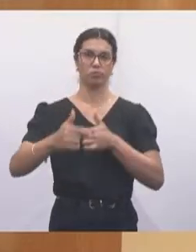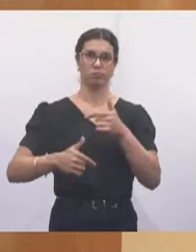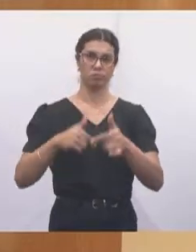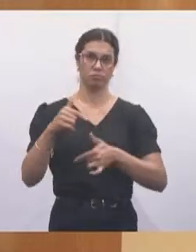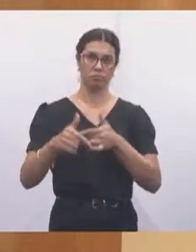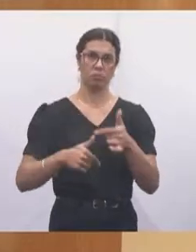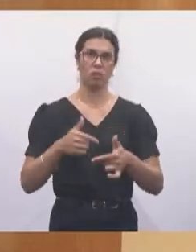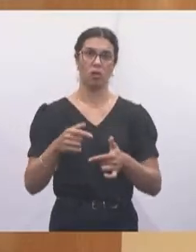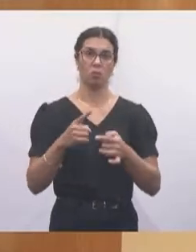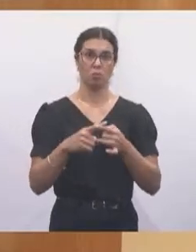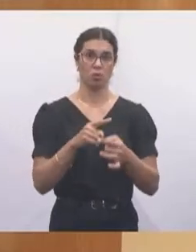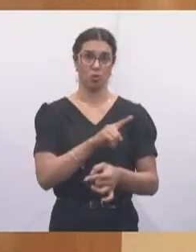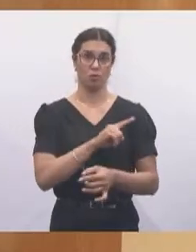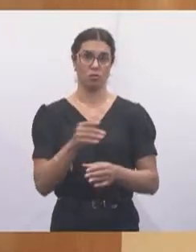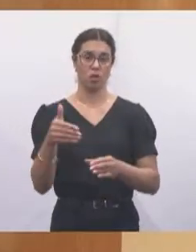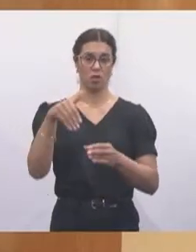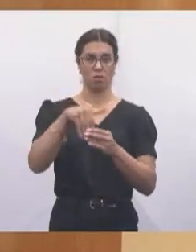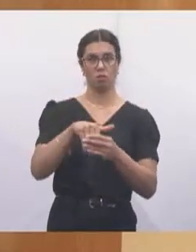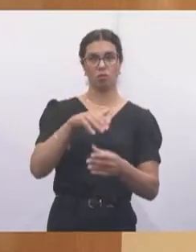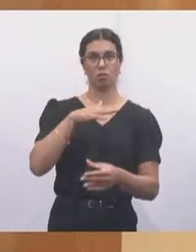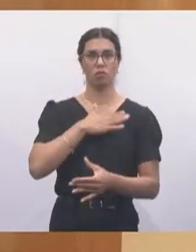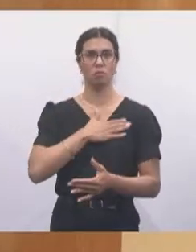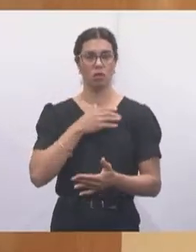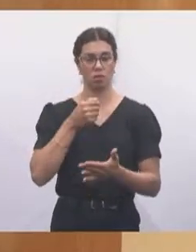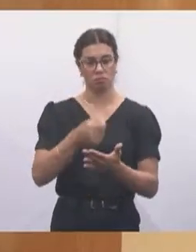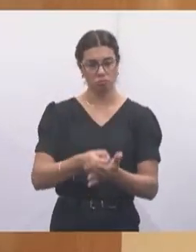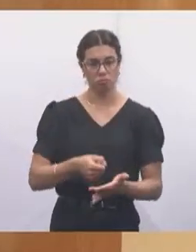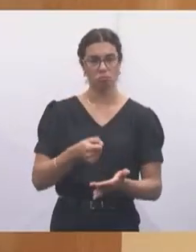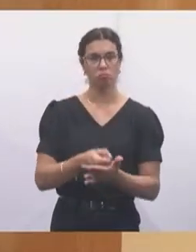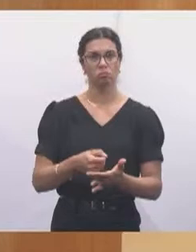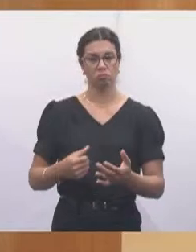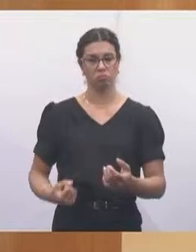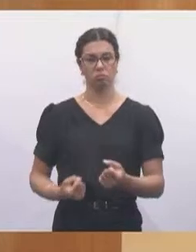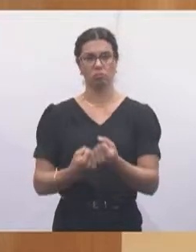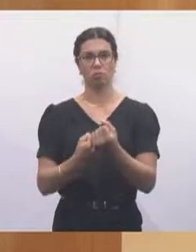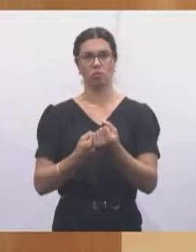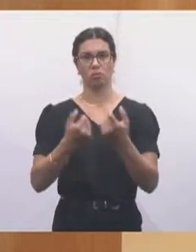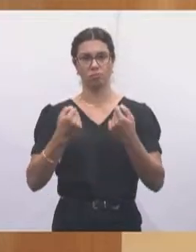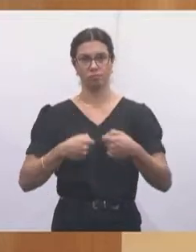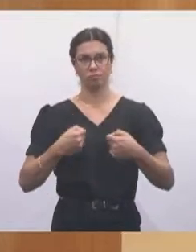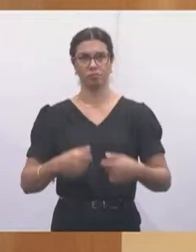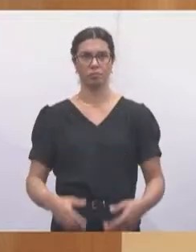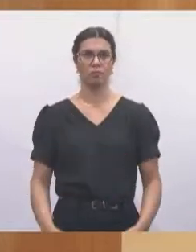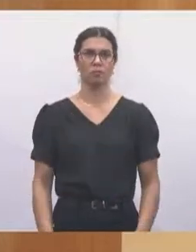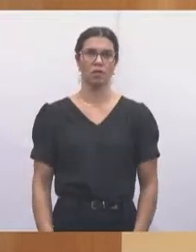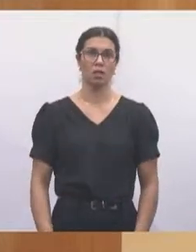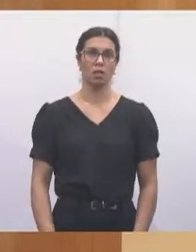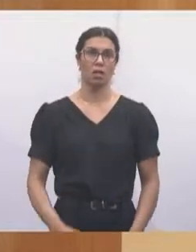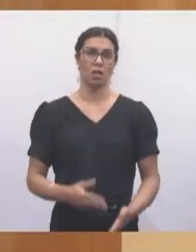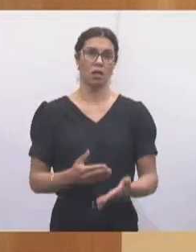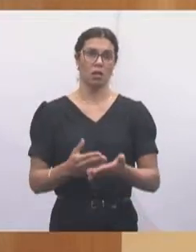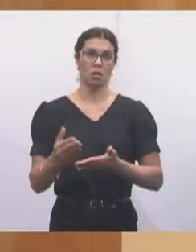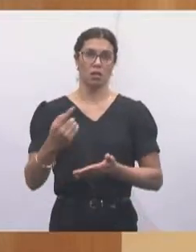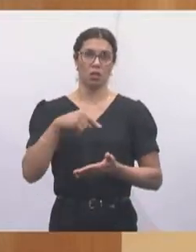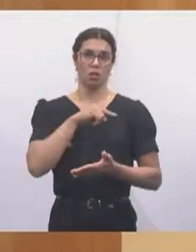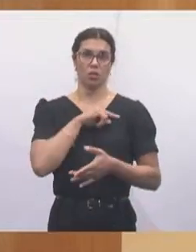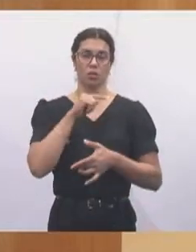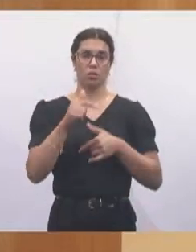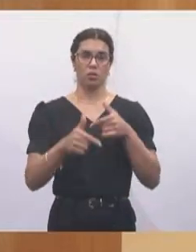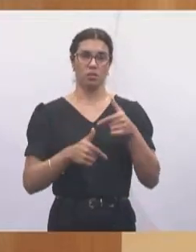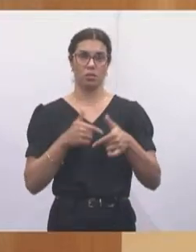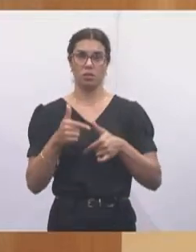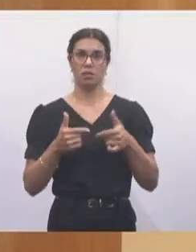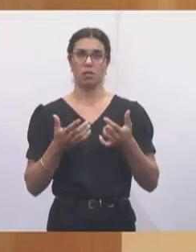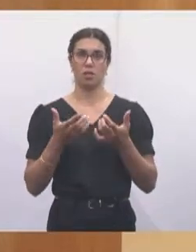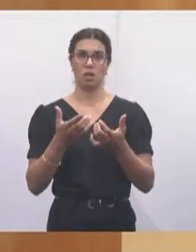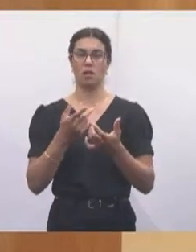que foi eleito para poder lutar por cada um de vocês. E começando o nosso trabalho, eu quero falar sobre